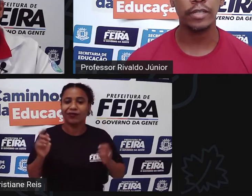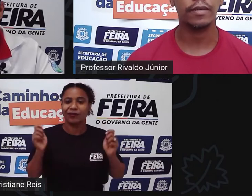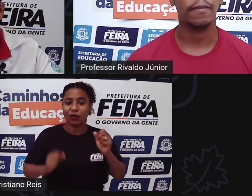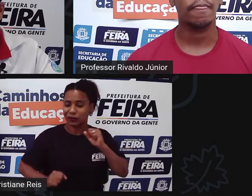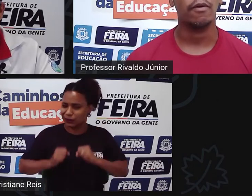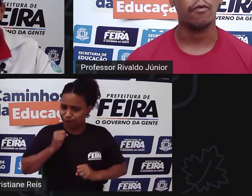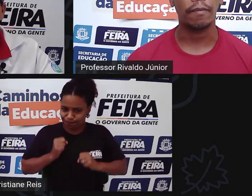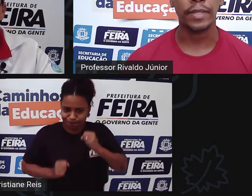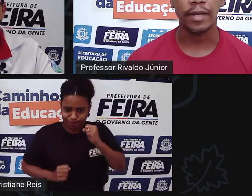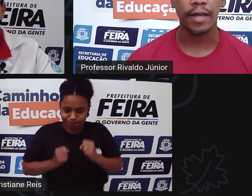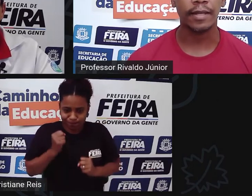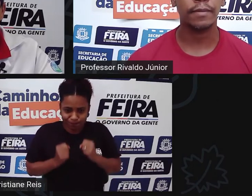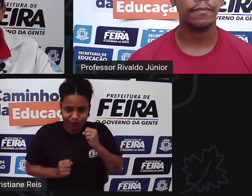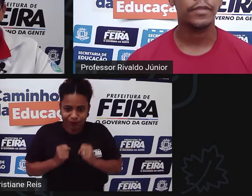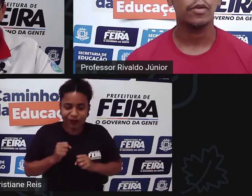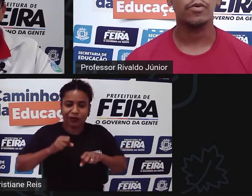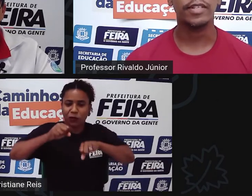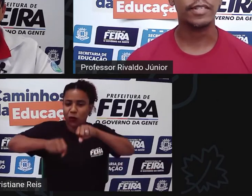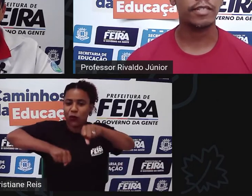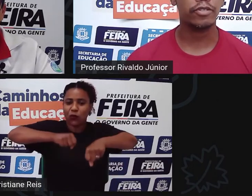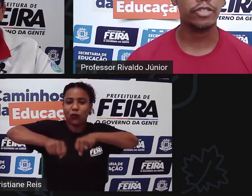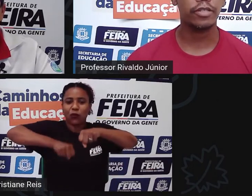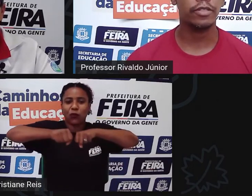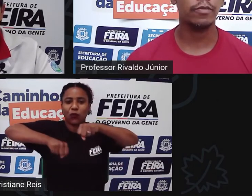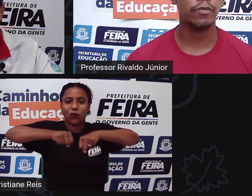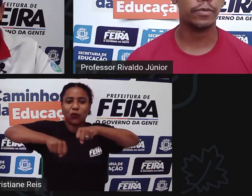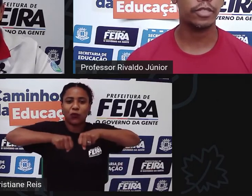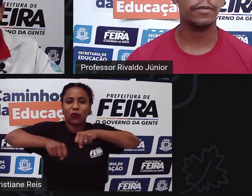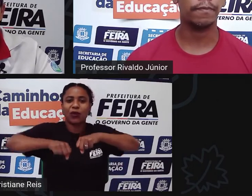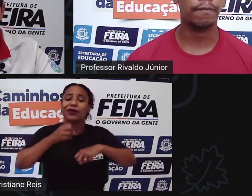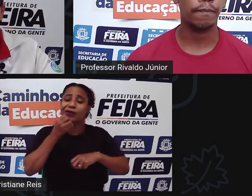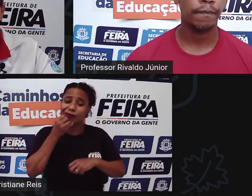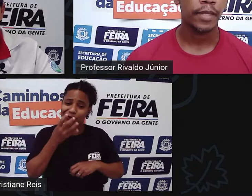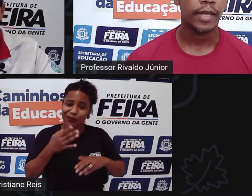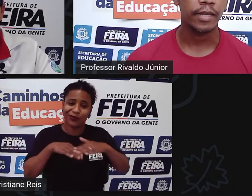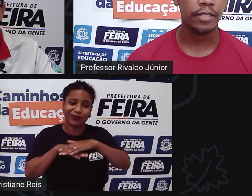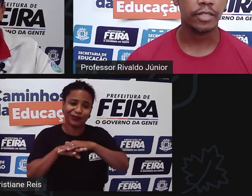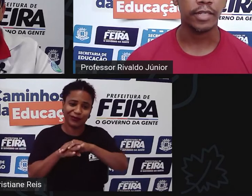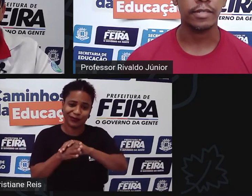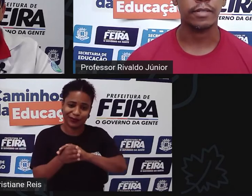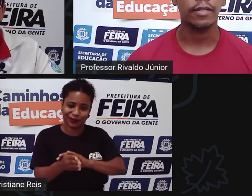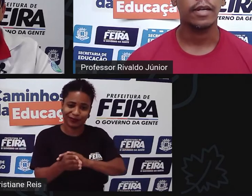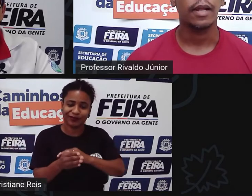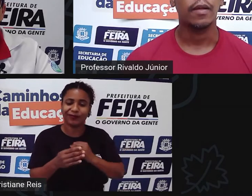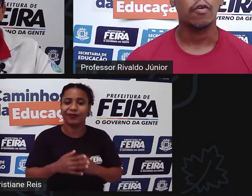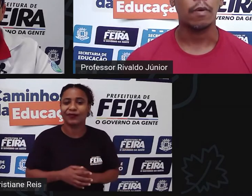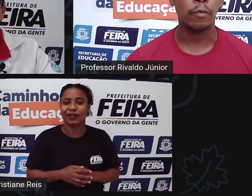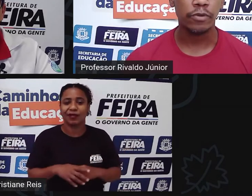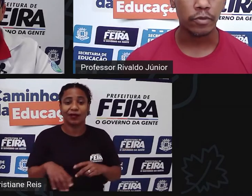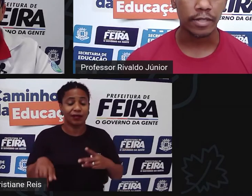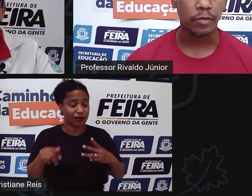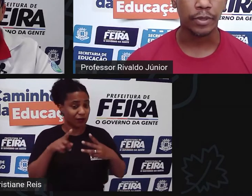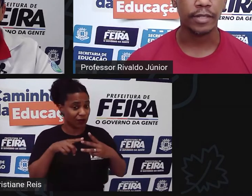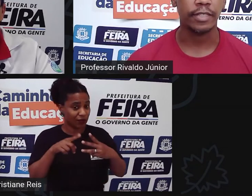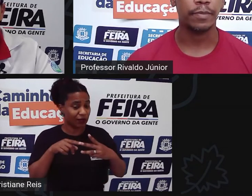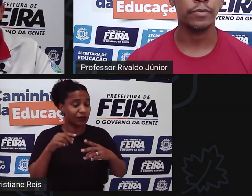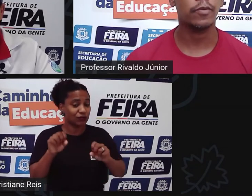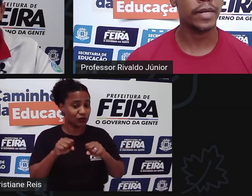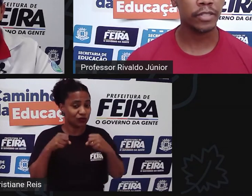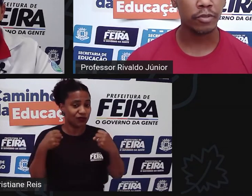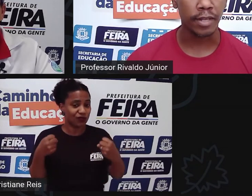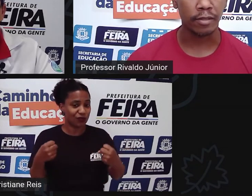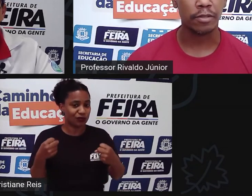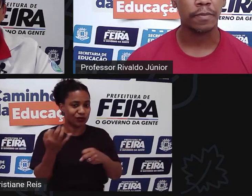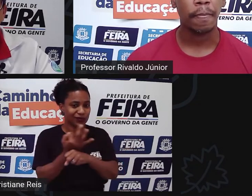corrida uma pedalada os exercícios de resistência como a musculação por exemplo